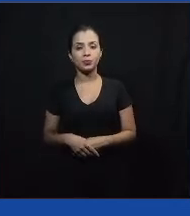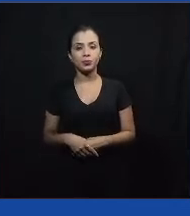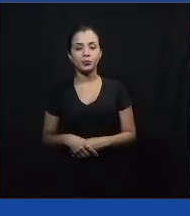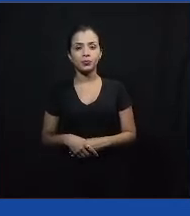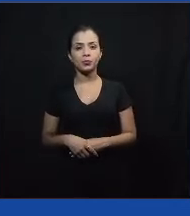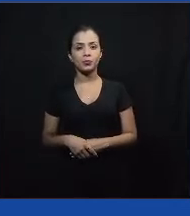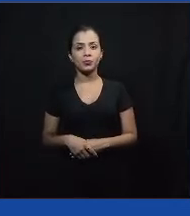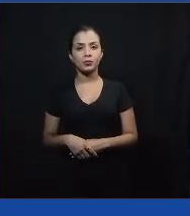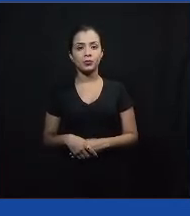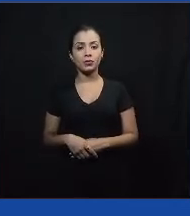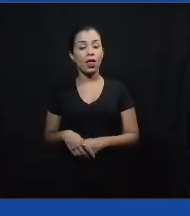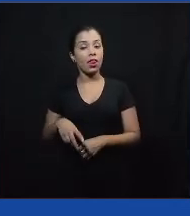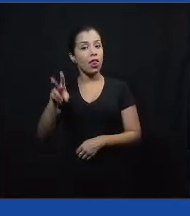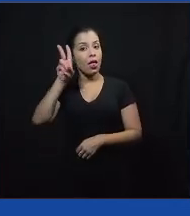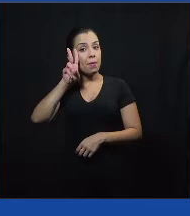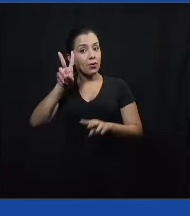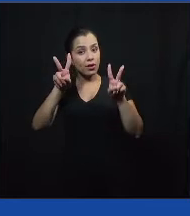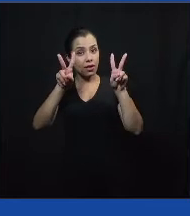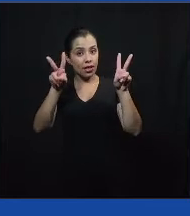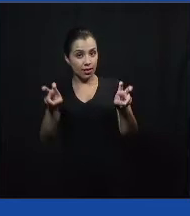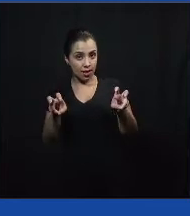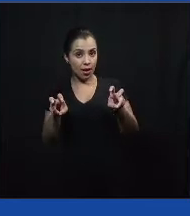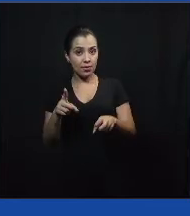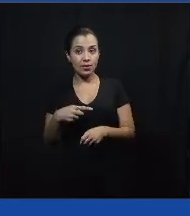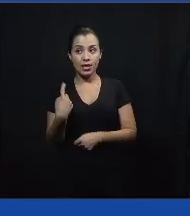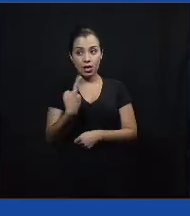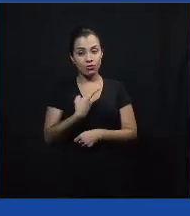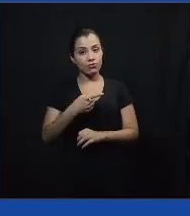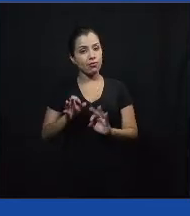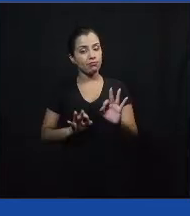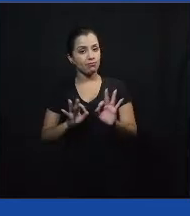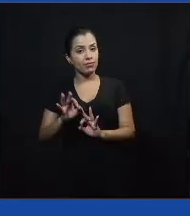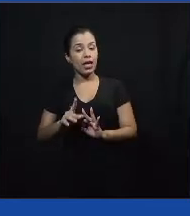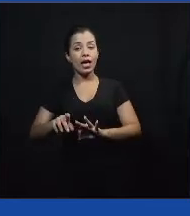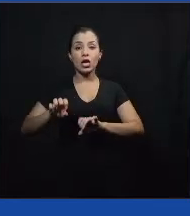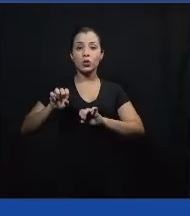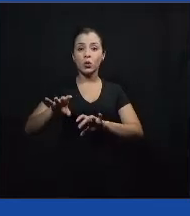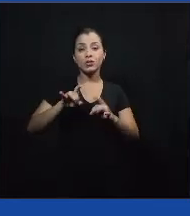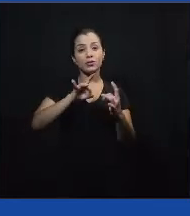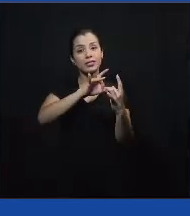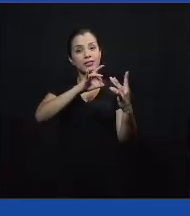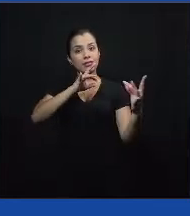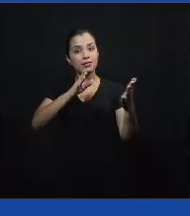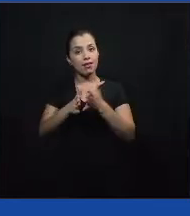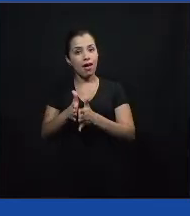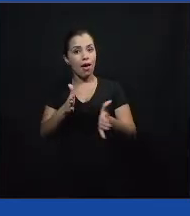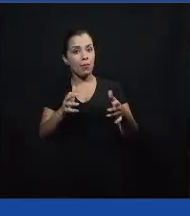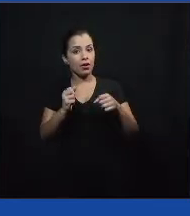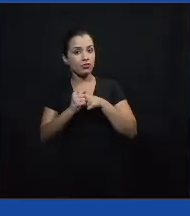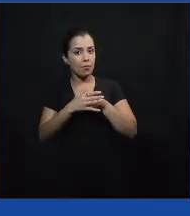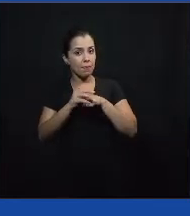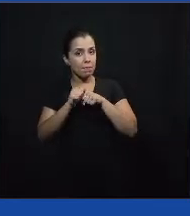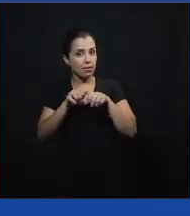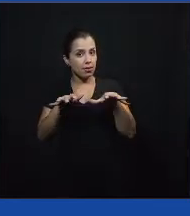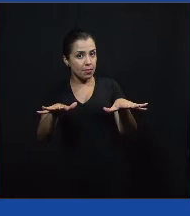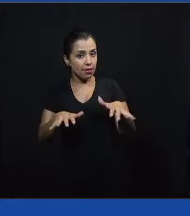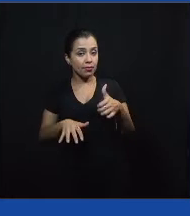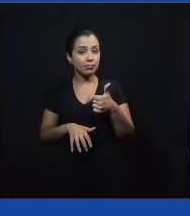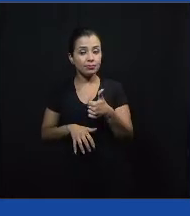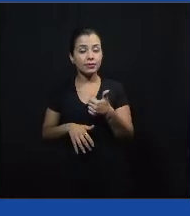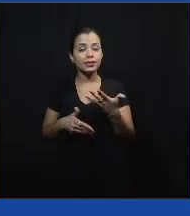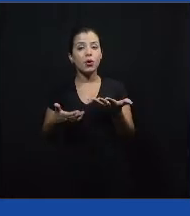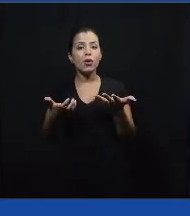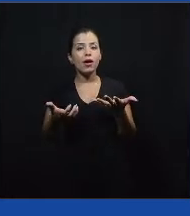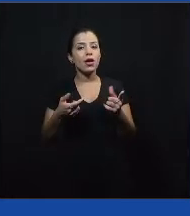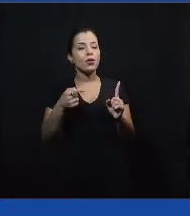a temática que a gente está abordando é a educação à distância em época de pandemia, né. Então, eu queria que a